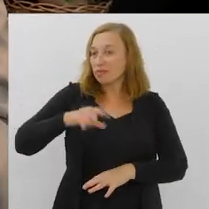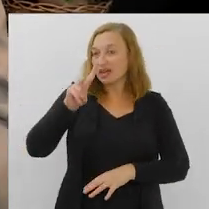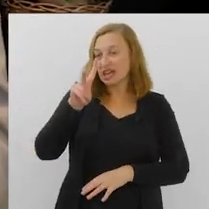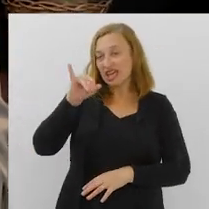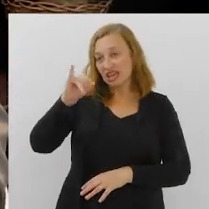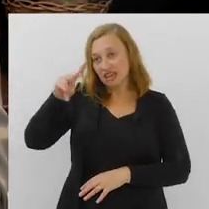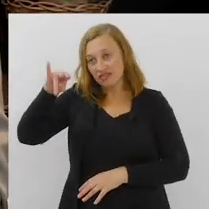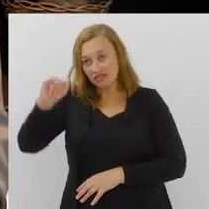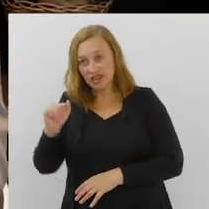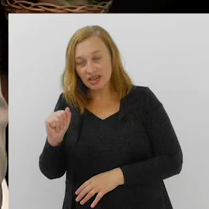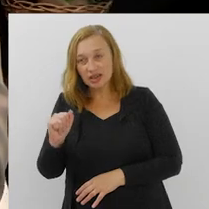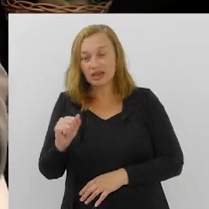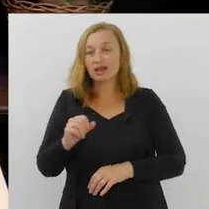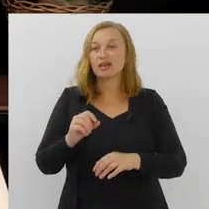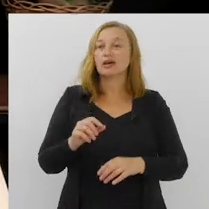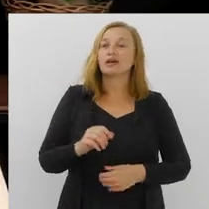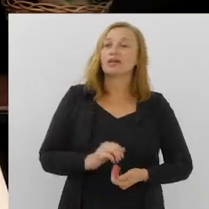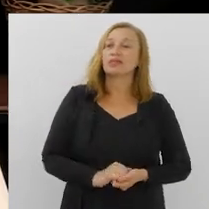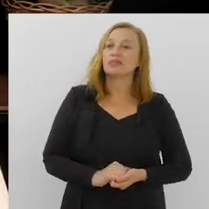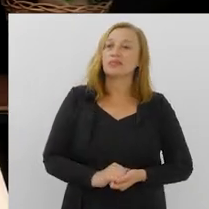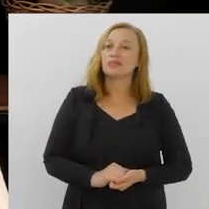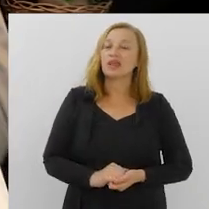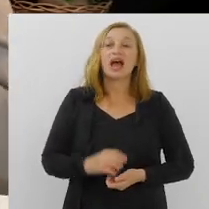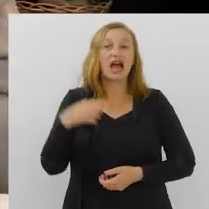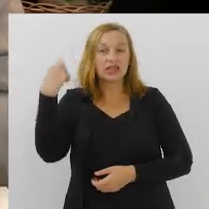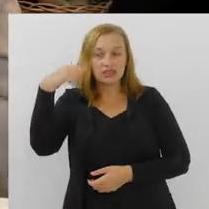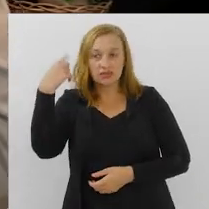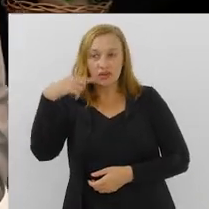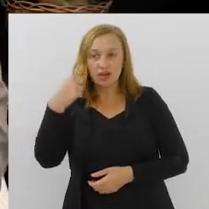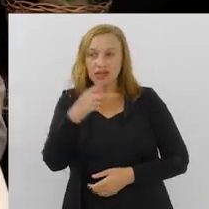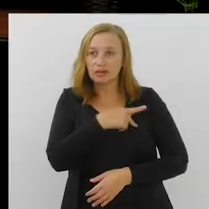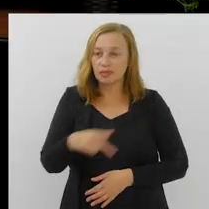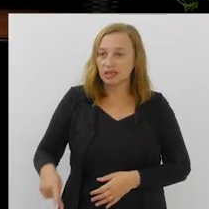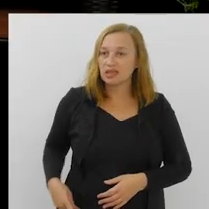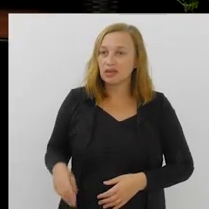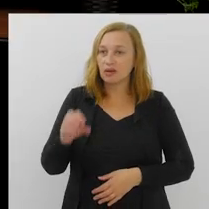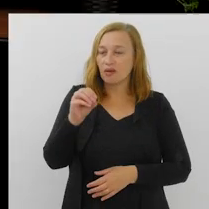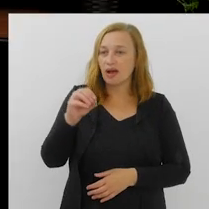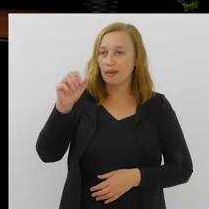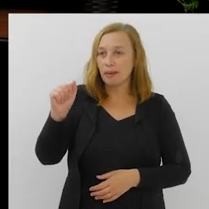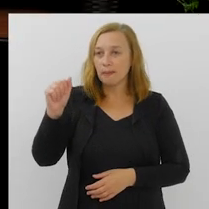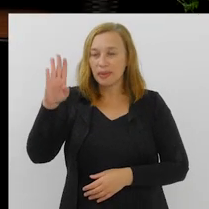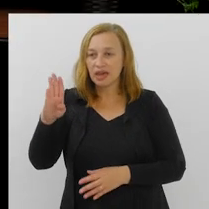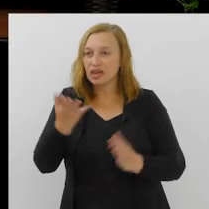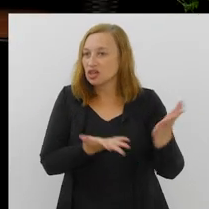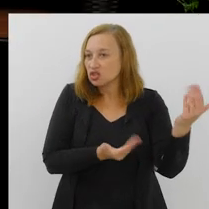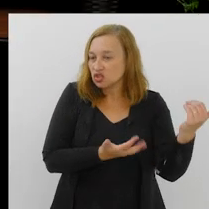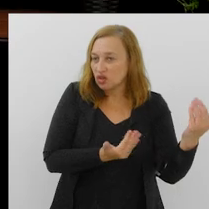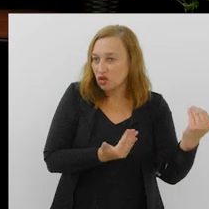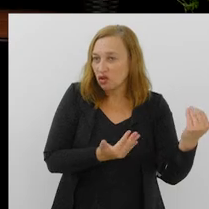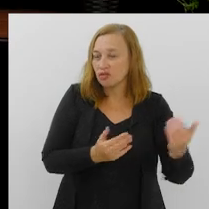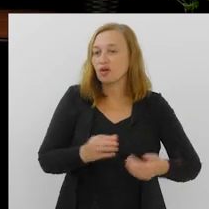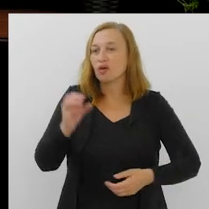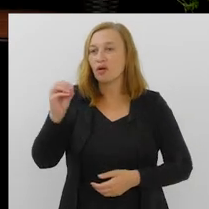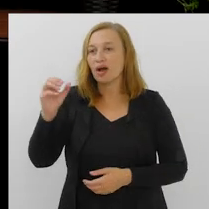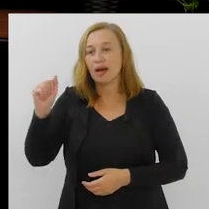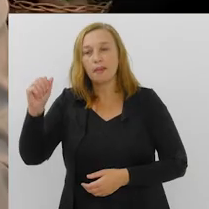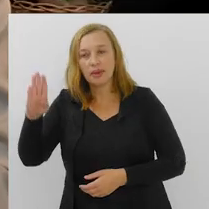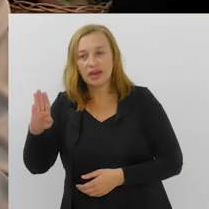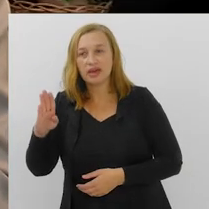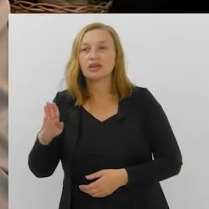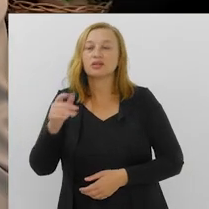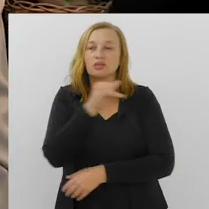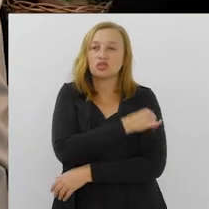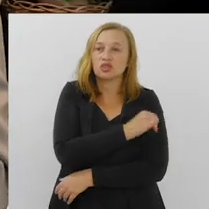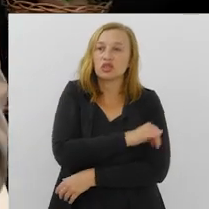a nossa querida deputada, doutora Lívia Madeira, advogada, presidenta da OAB